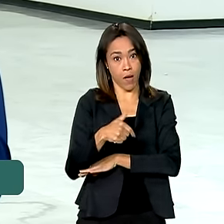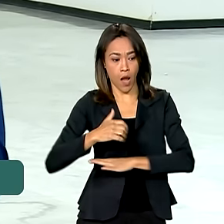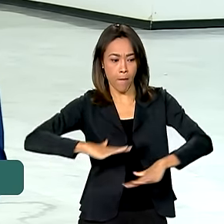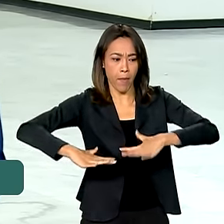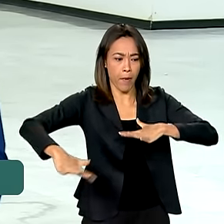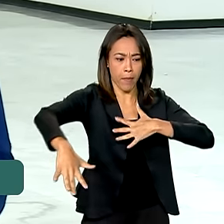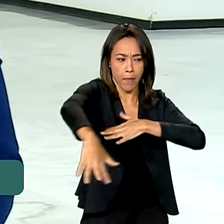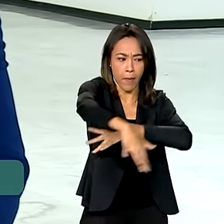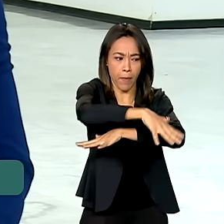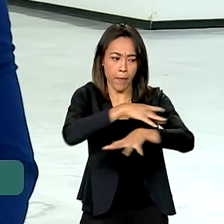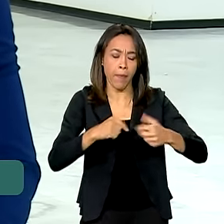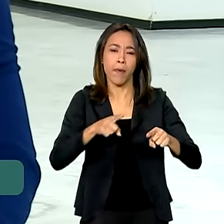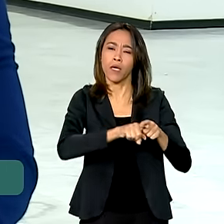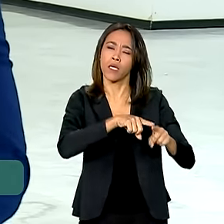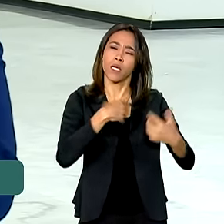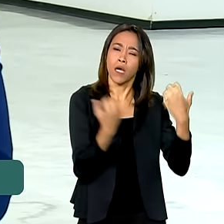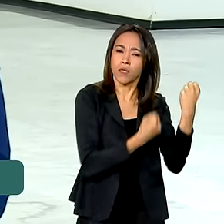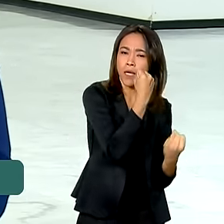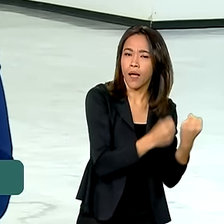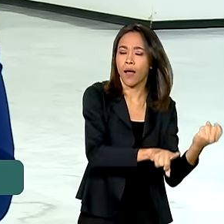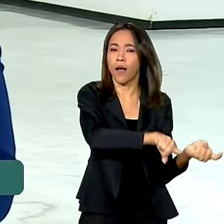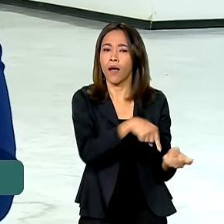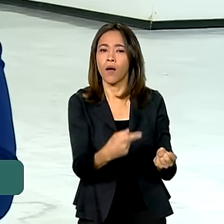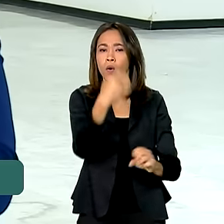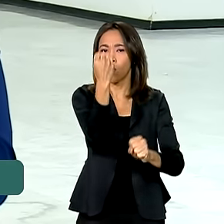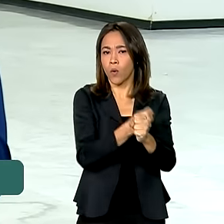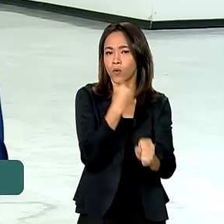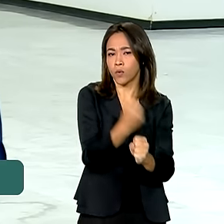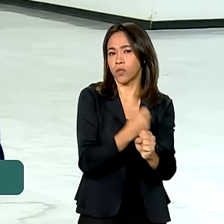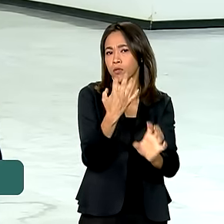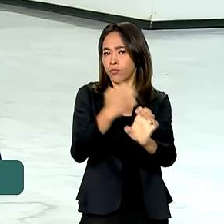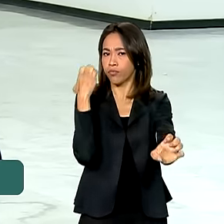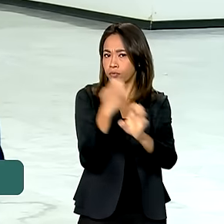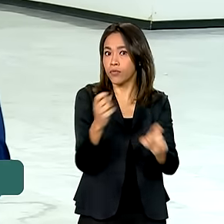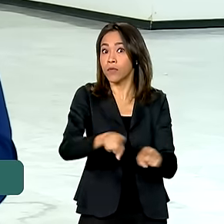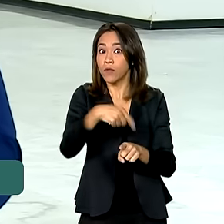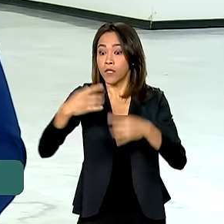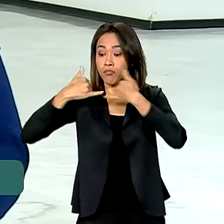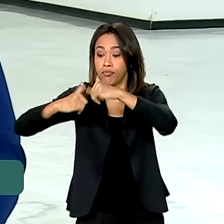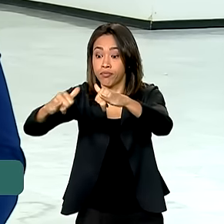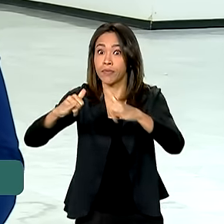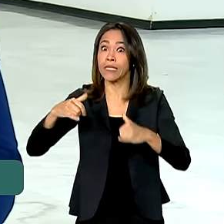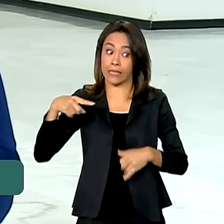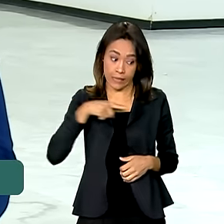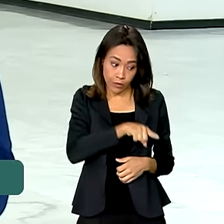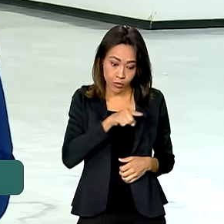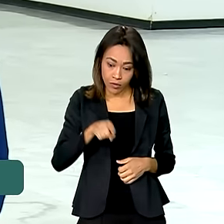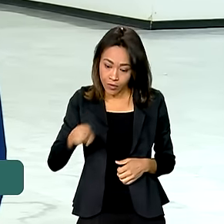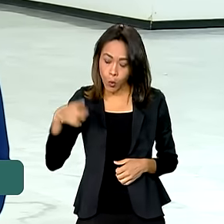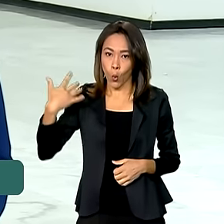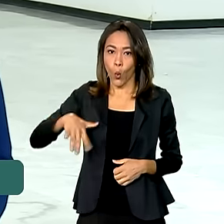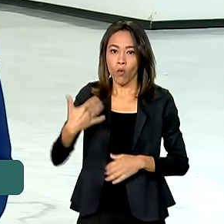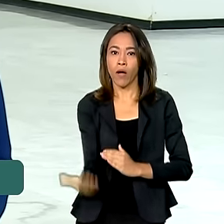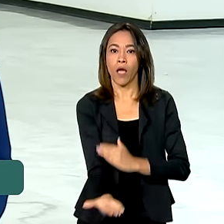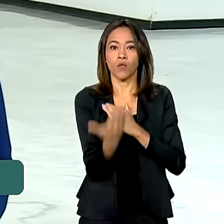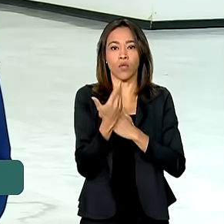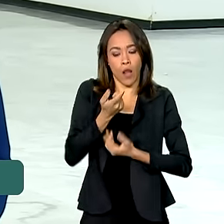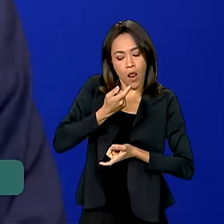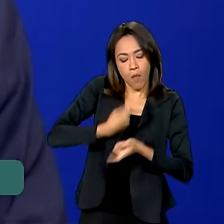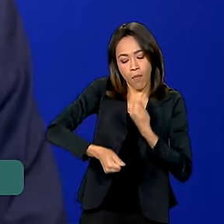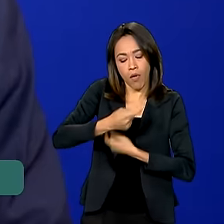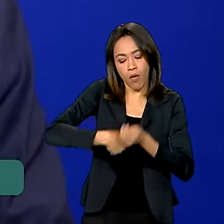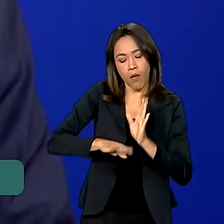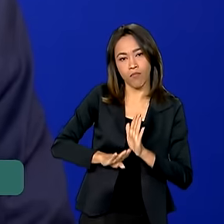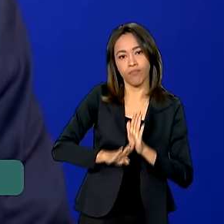automobilístico, construção civil e energético no Brasil, o setor acredita que a economia deve crescer ainda mais nos próximos meses.